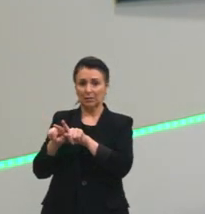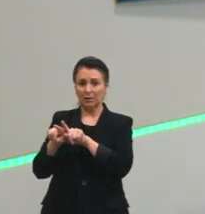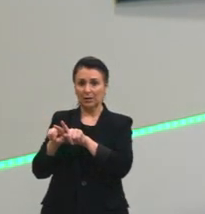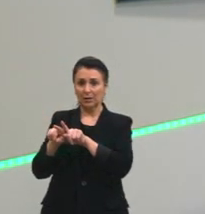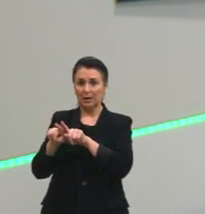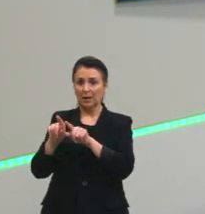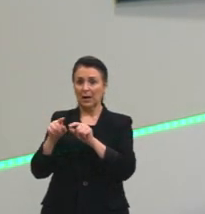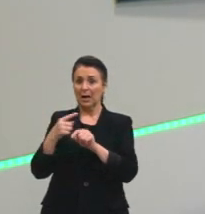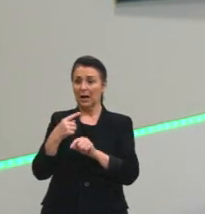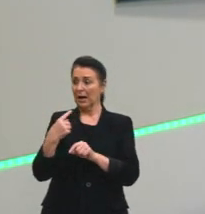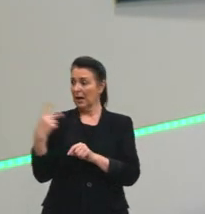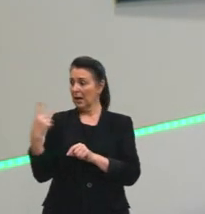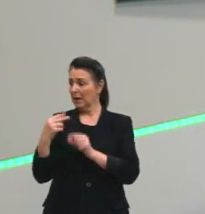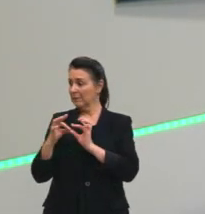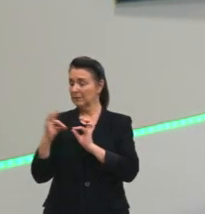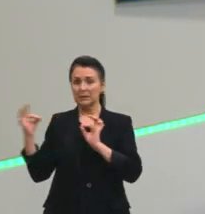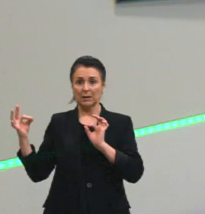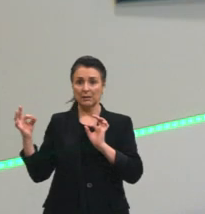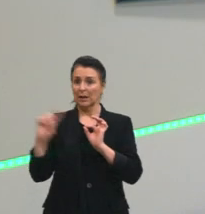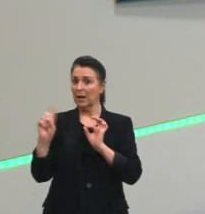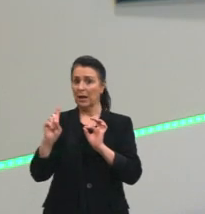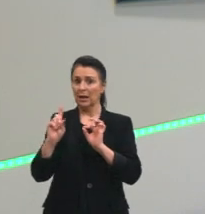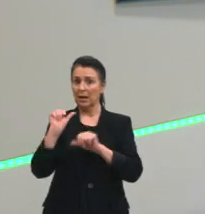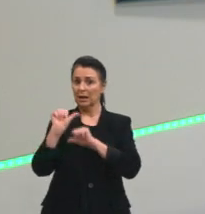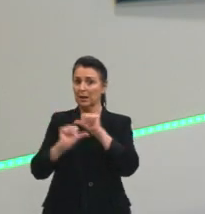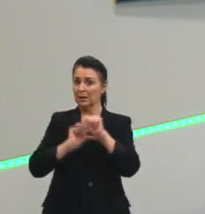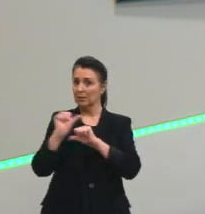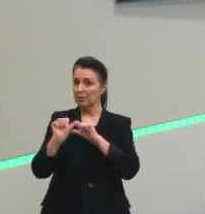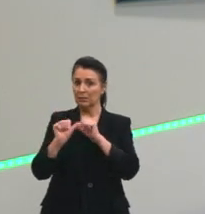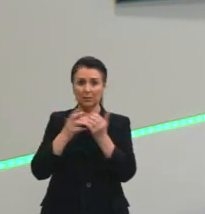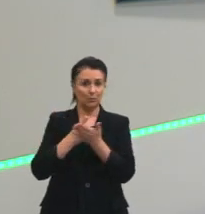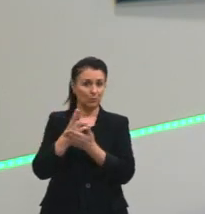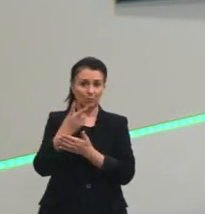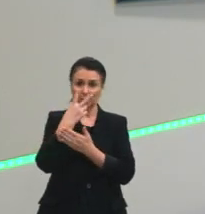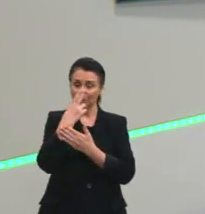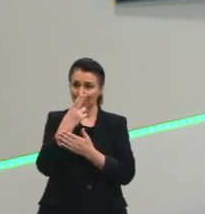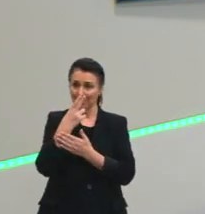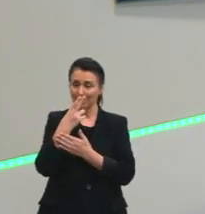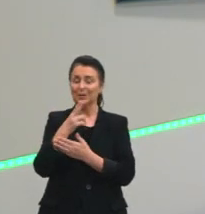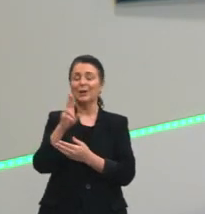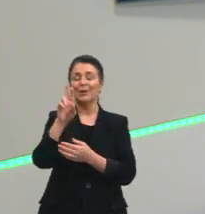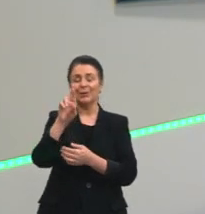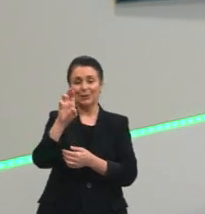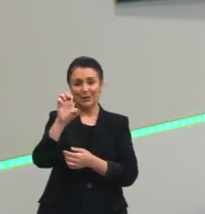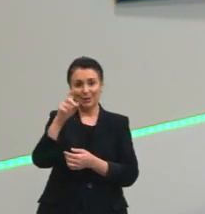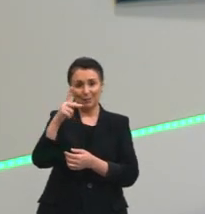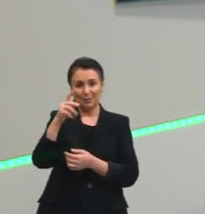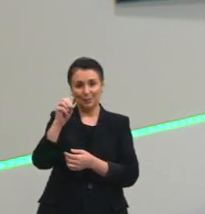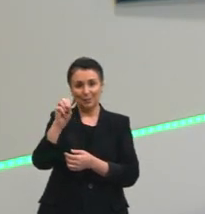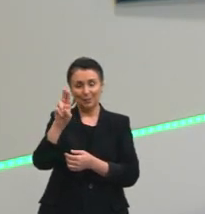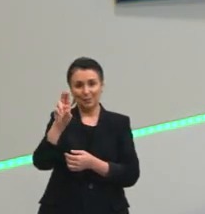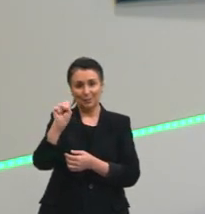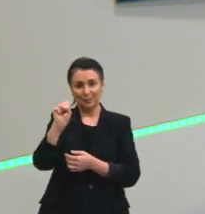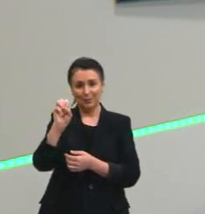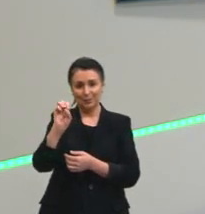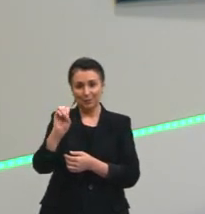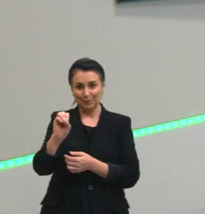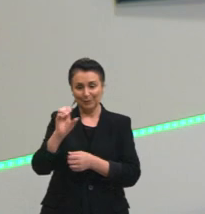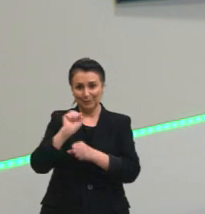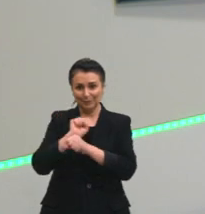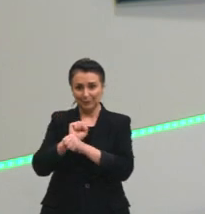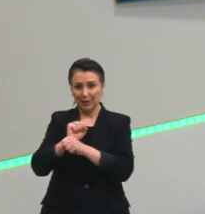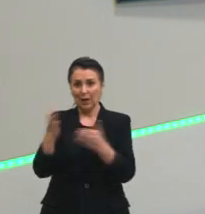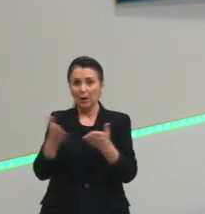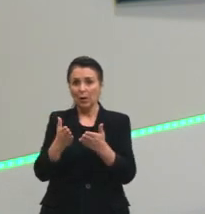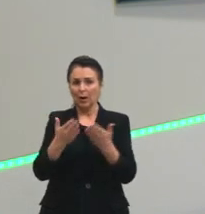televisão, ela não está mudando, ela continua a mesma, então estou em repouso. Agora, a minha distância em relação à